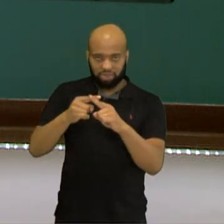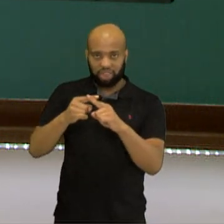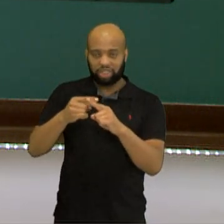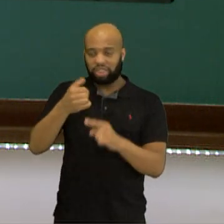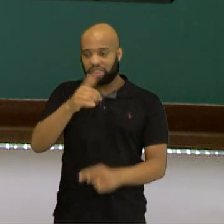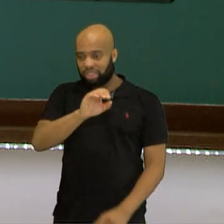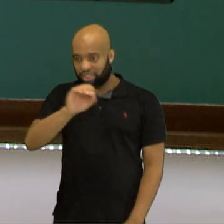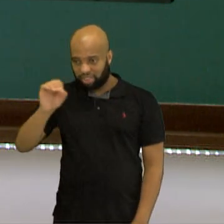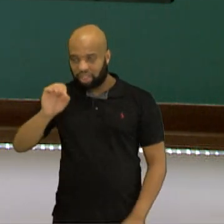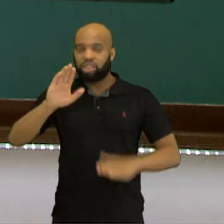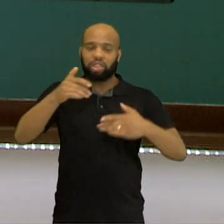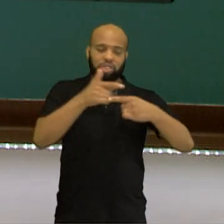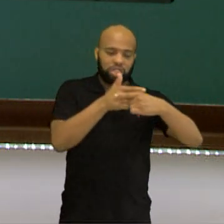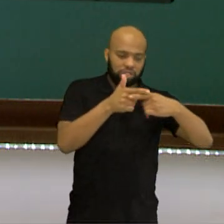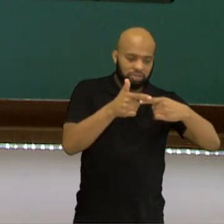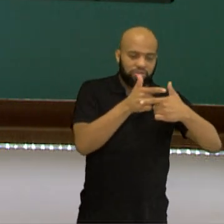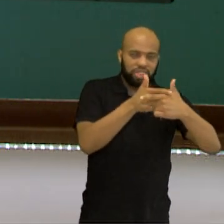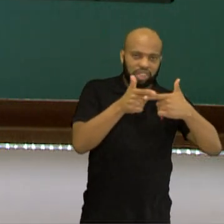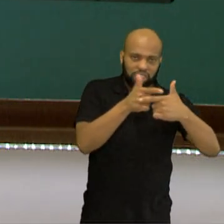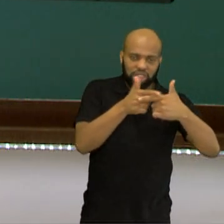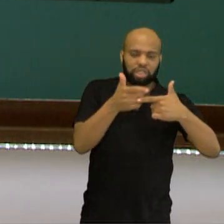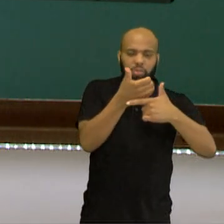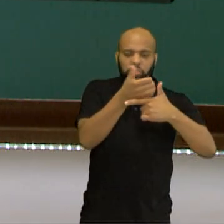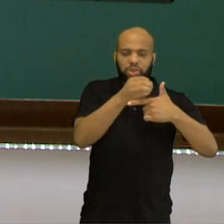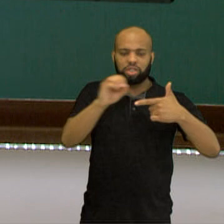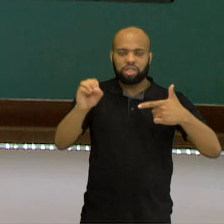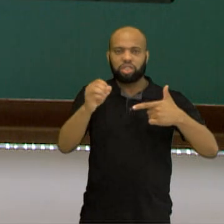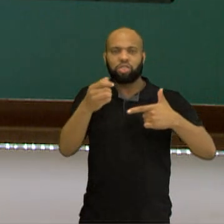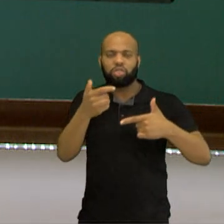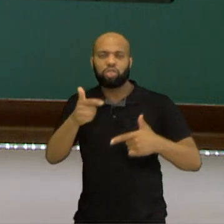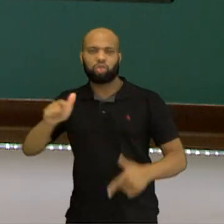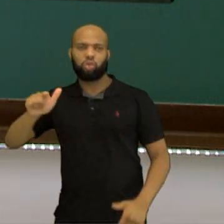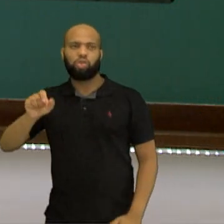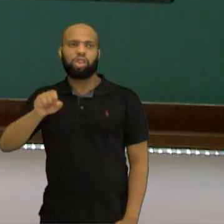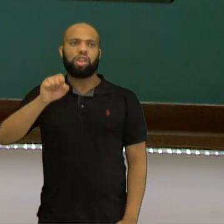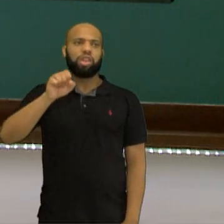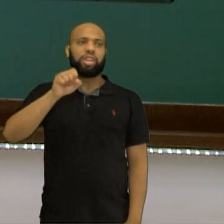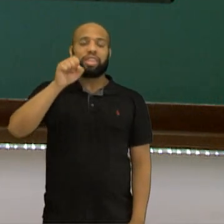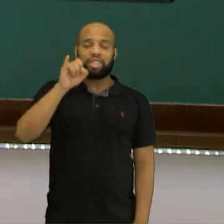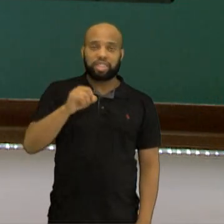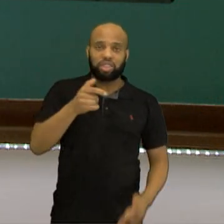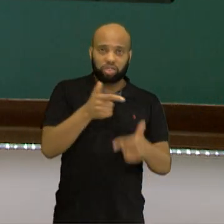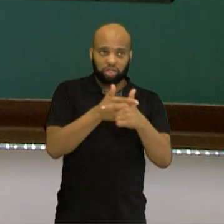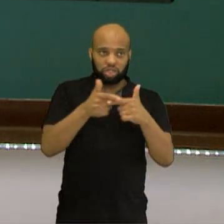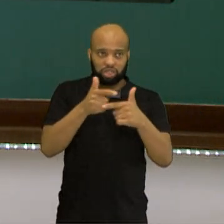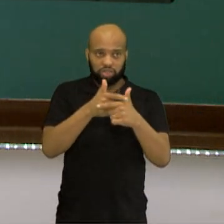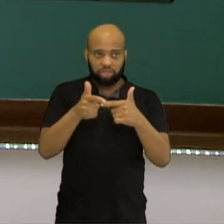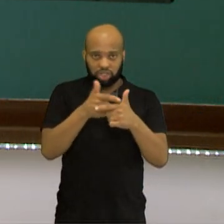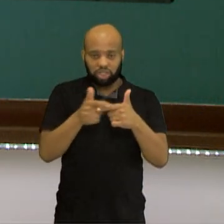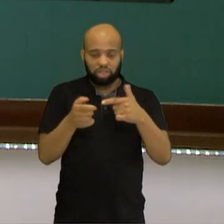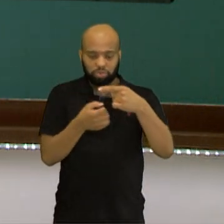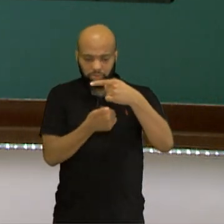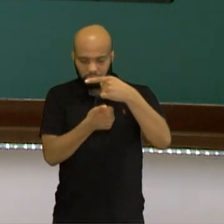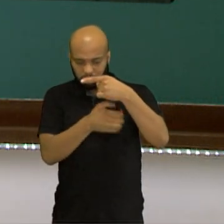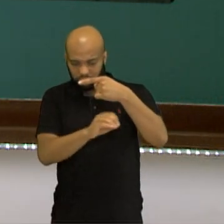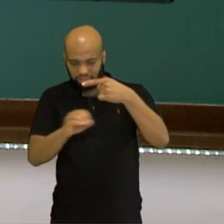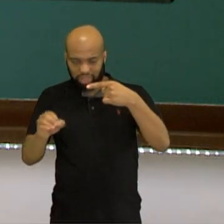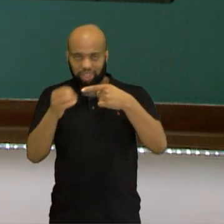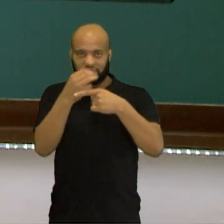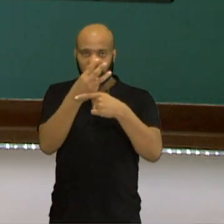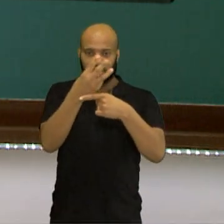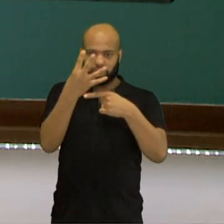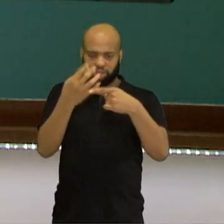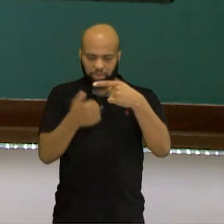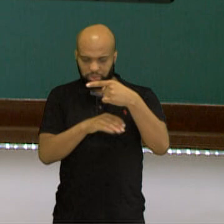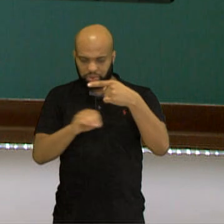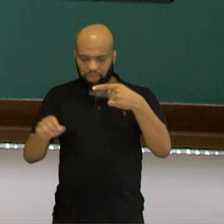divido por 100 de volta. Só que quando eu divido 34 por 100, eu tenho quantos por cento? 34%. É por isso que deslocar a vírgula